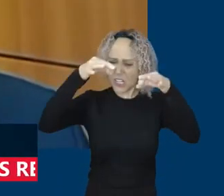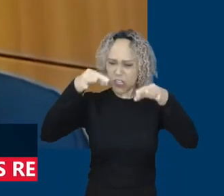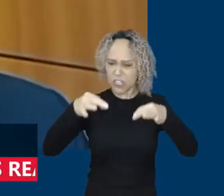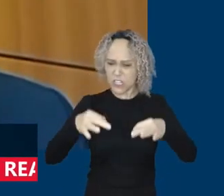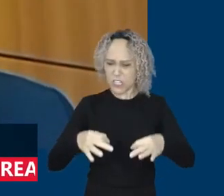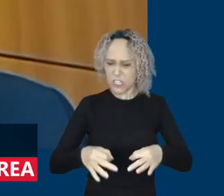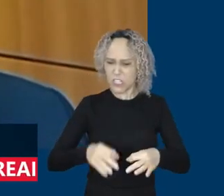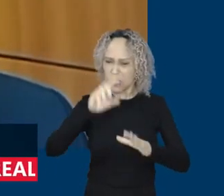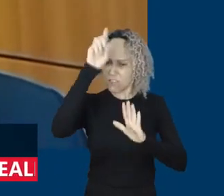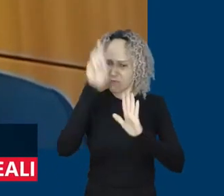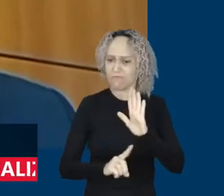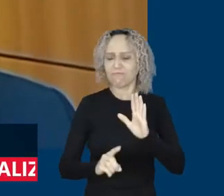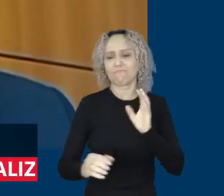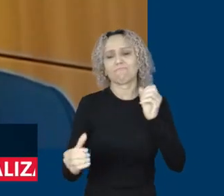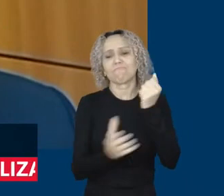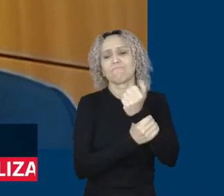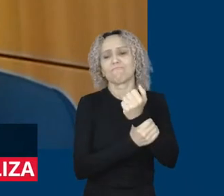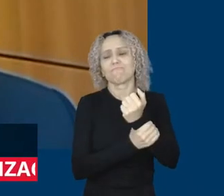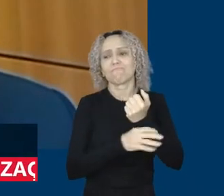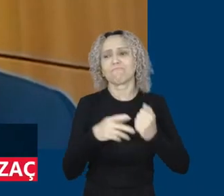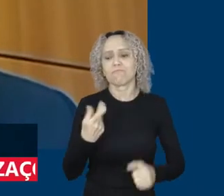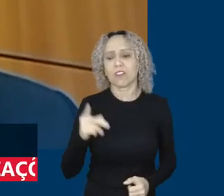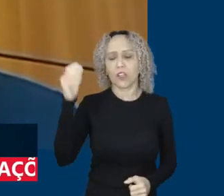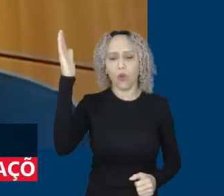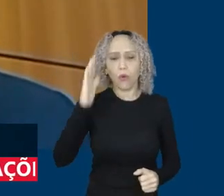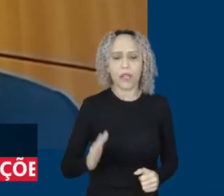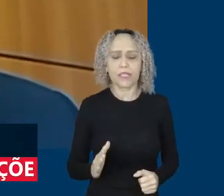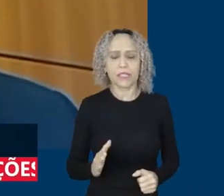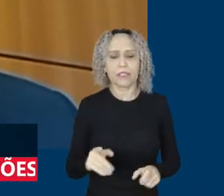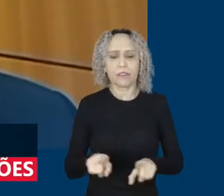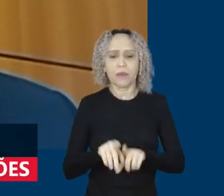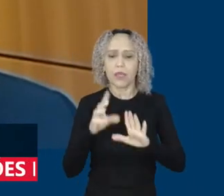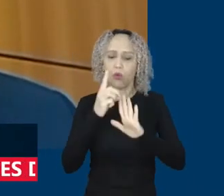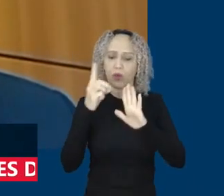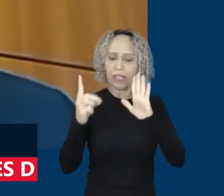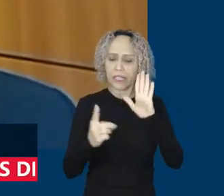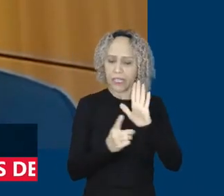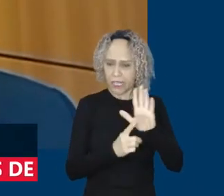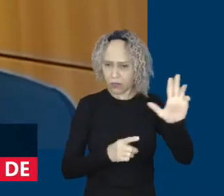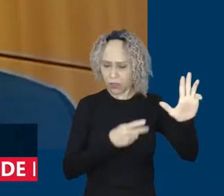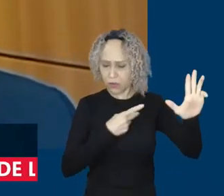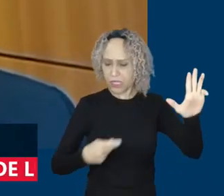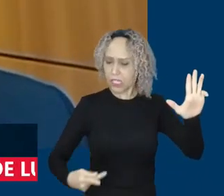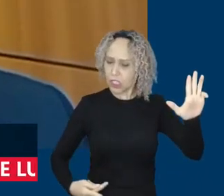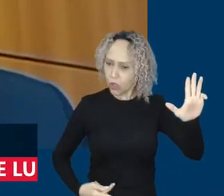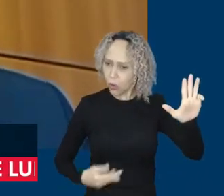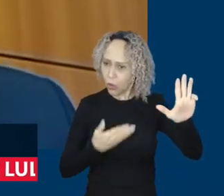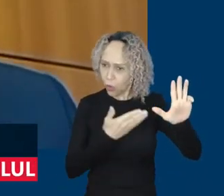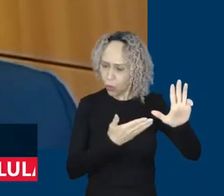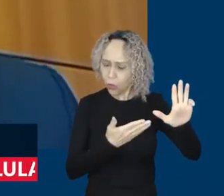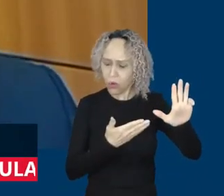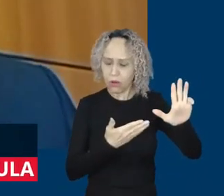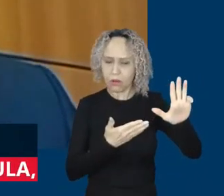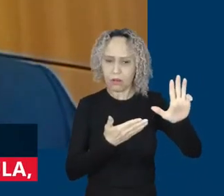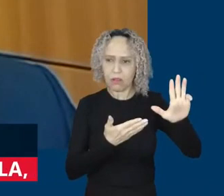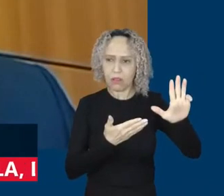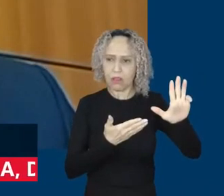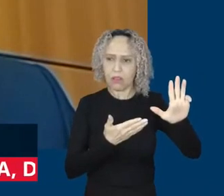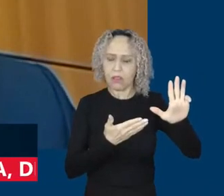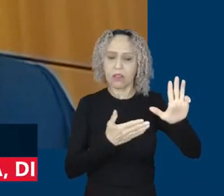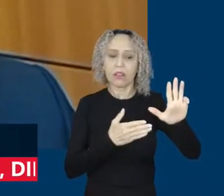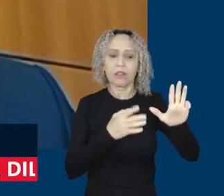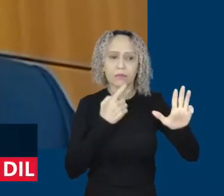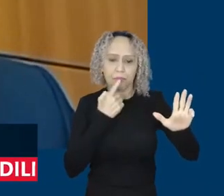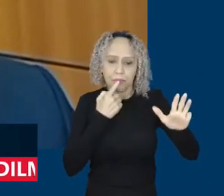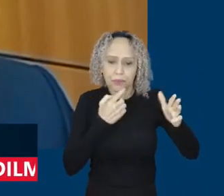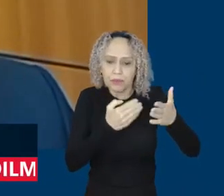negociação, como também um decreto que o presidente Lula está para assinar,